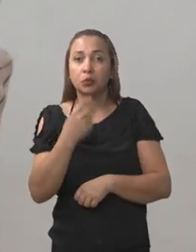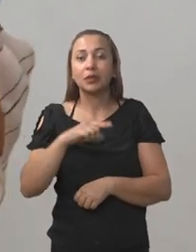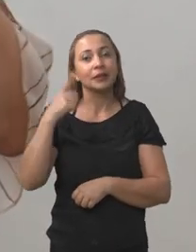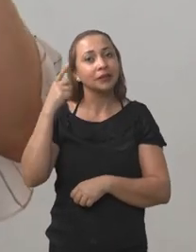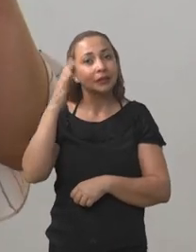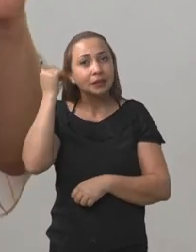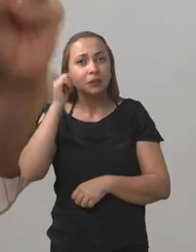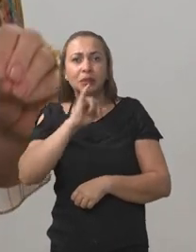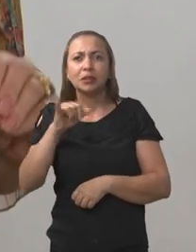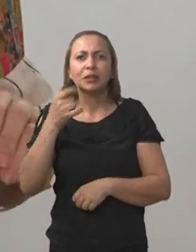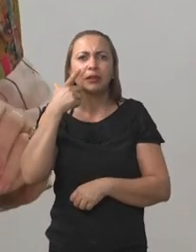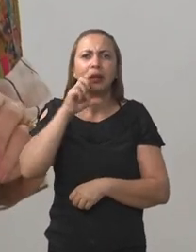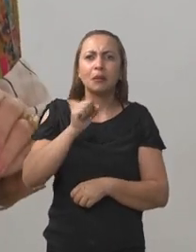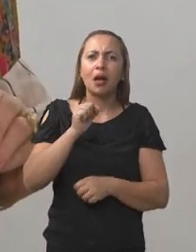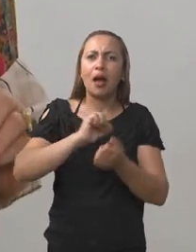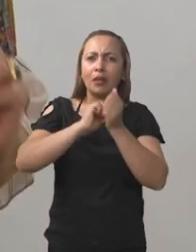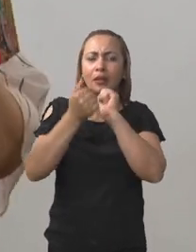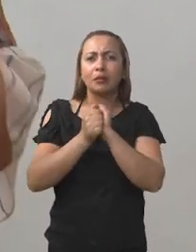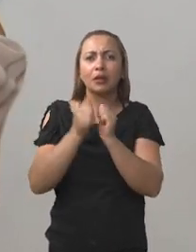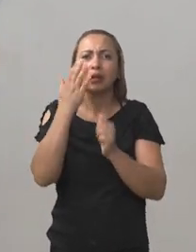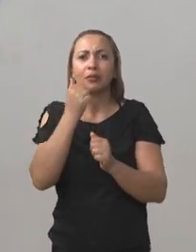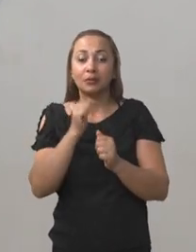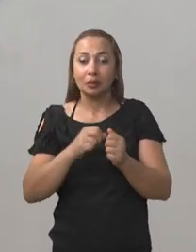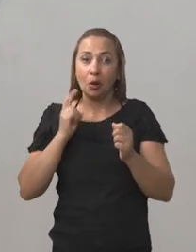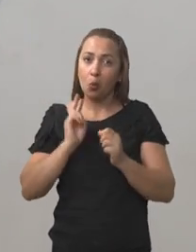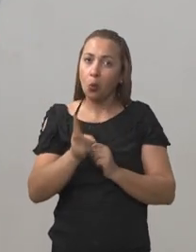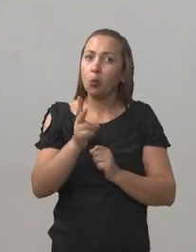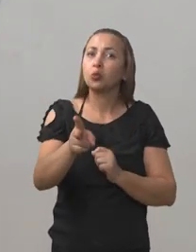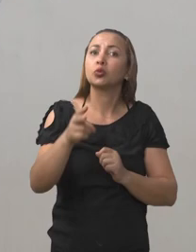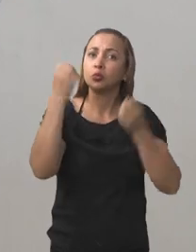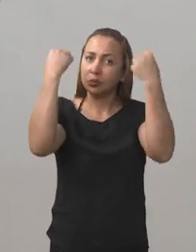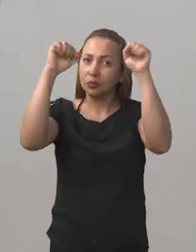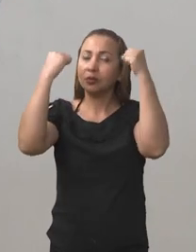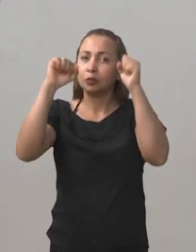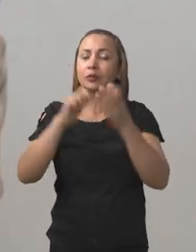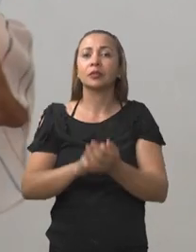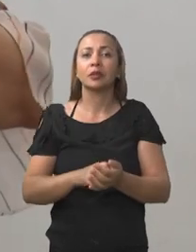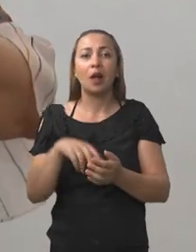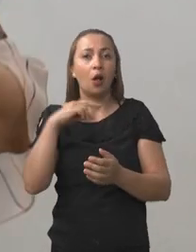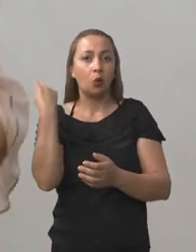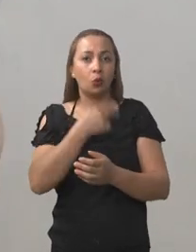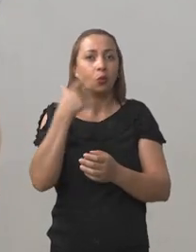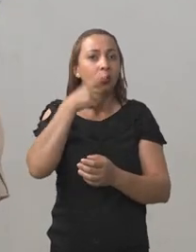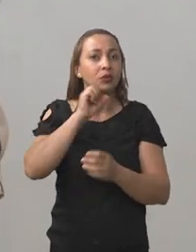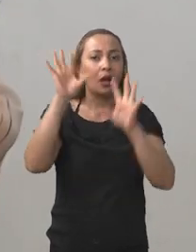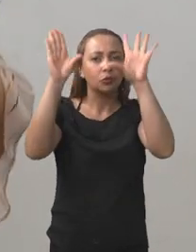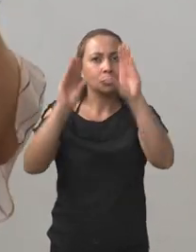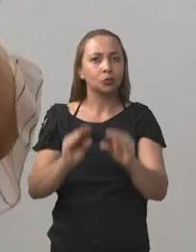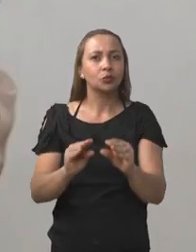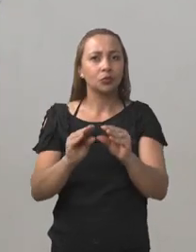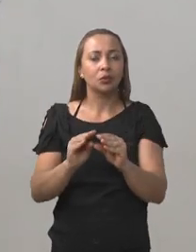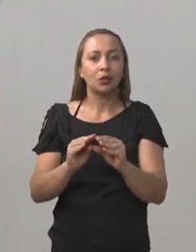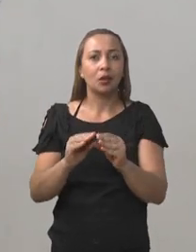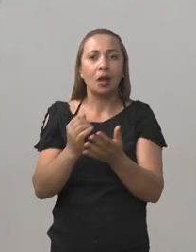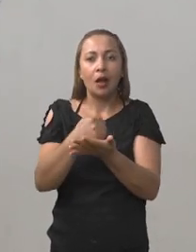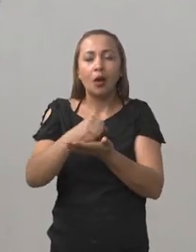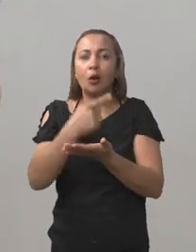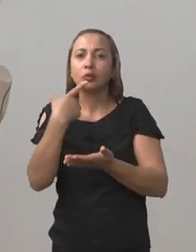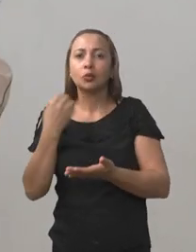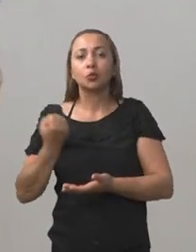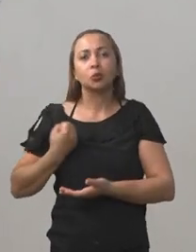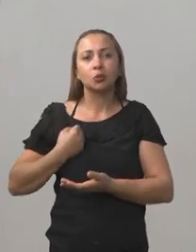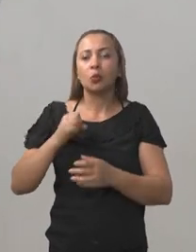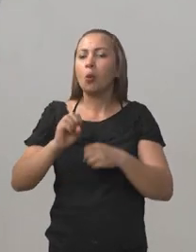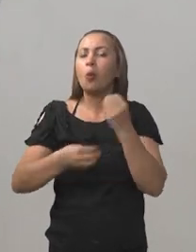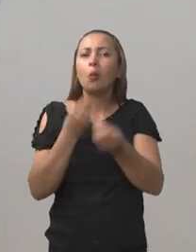consegue, se ele está bem adequado na sua alimentação e frequente no exercício físico, a gente consegue reduzir a quantidade de medicação.